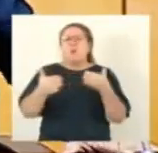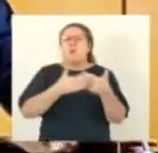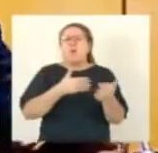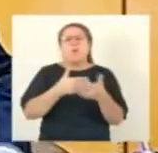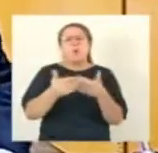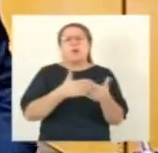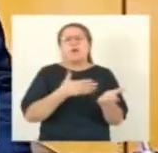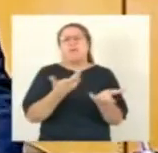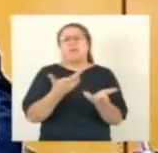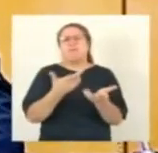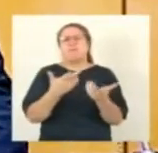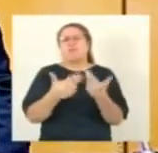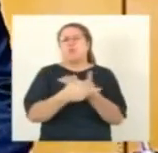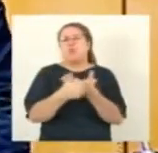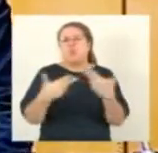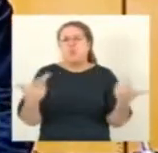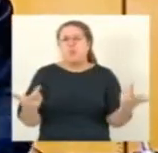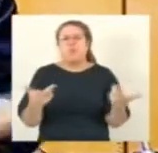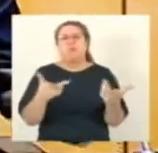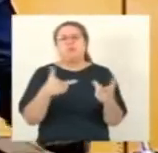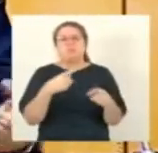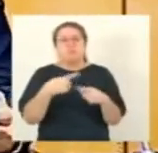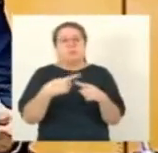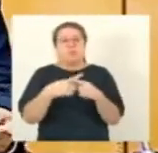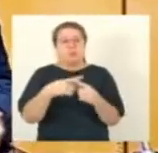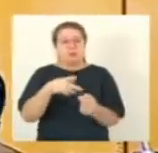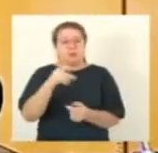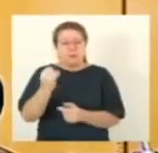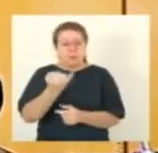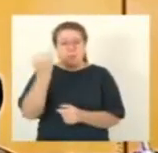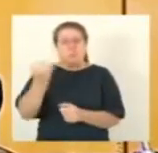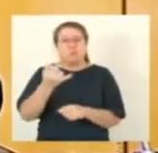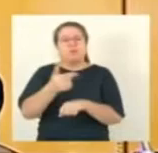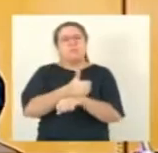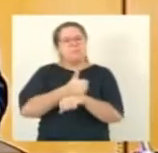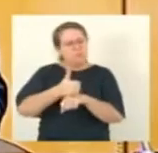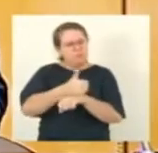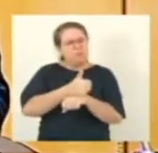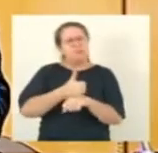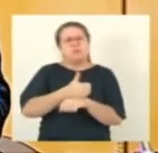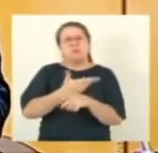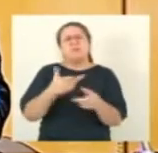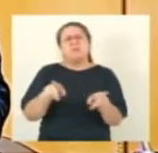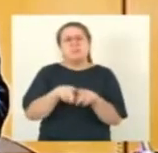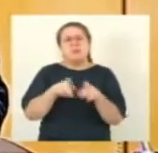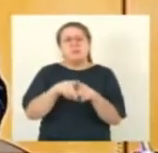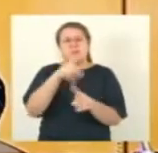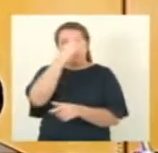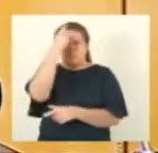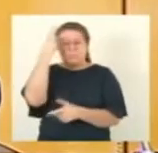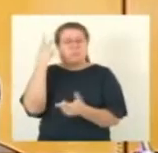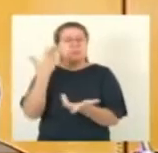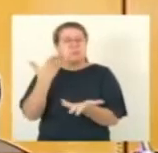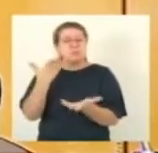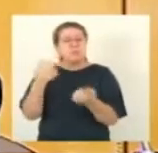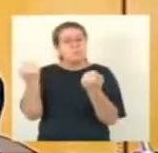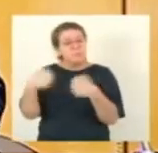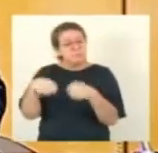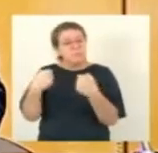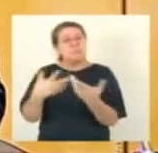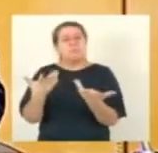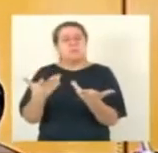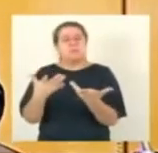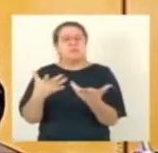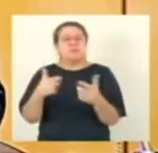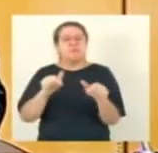importante para o profissional que empreende nessa área e também para o público que precisa de um serviço de qualidade e